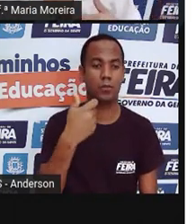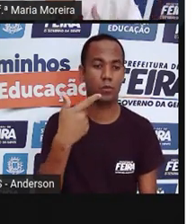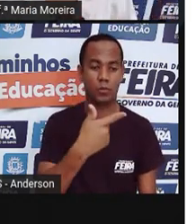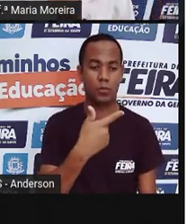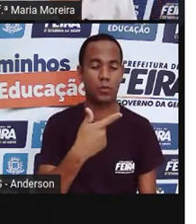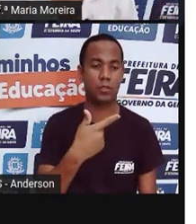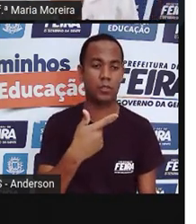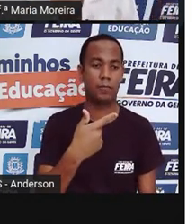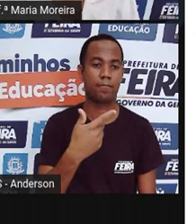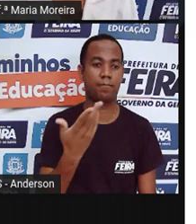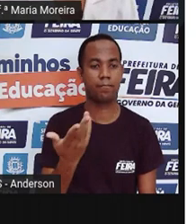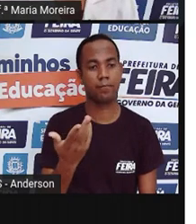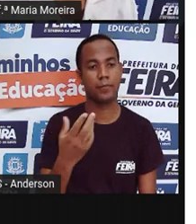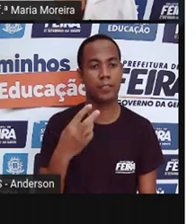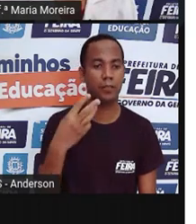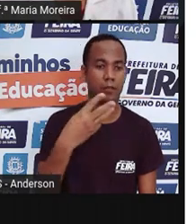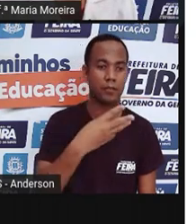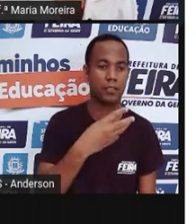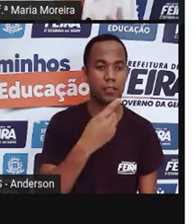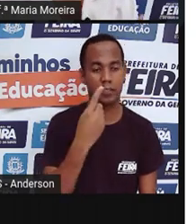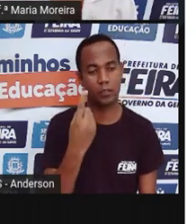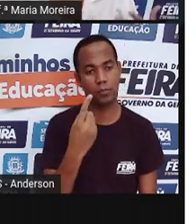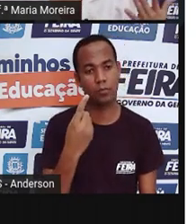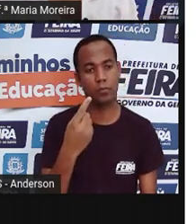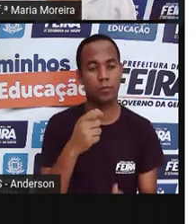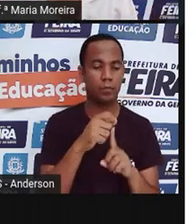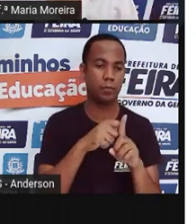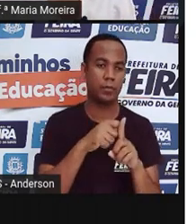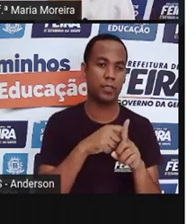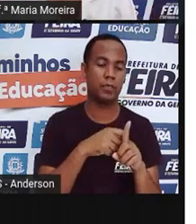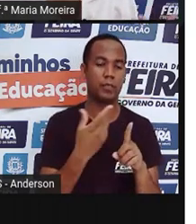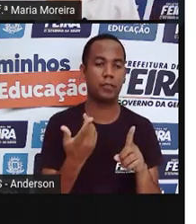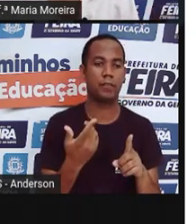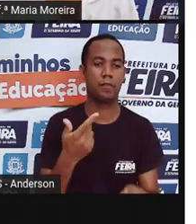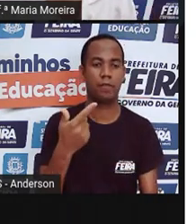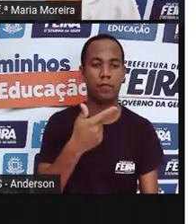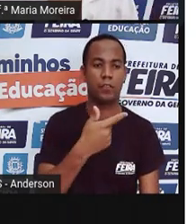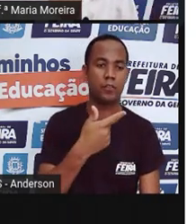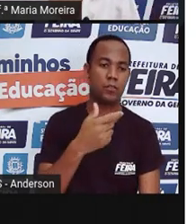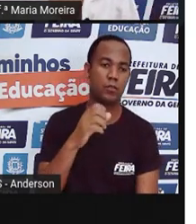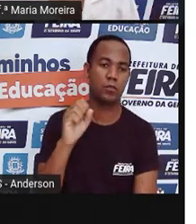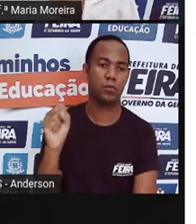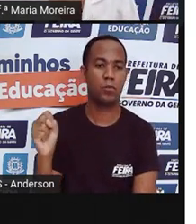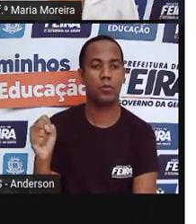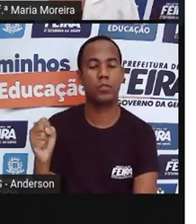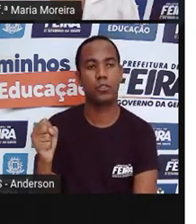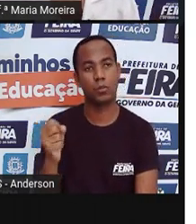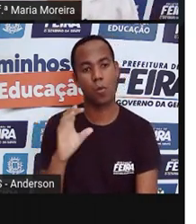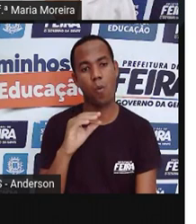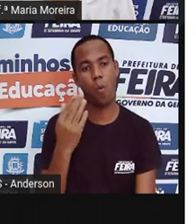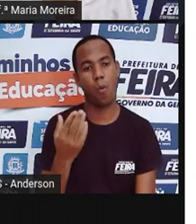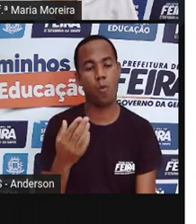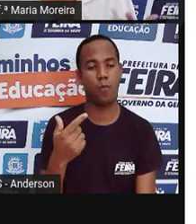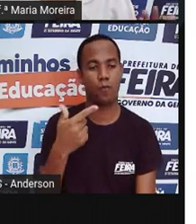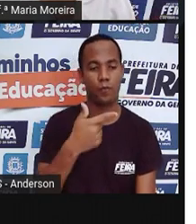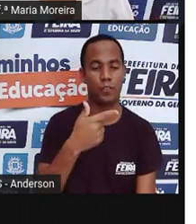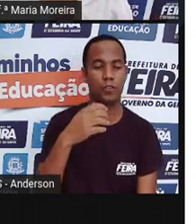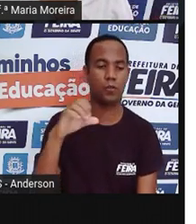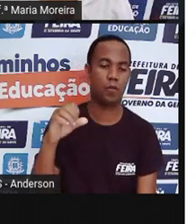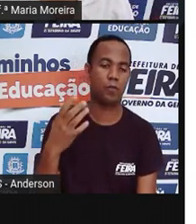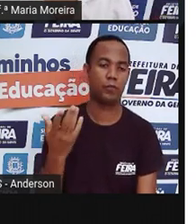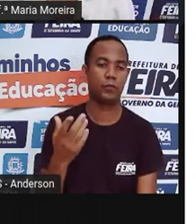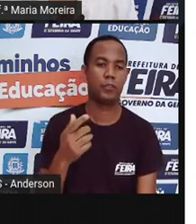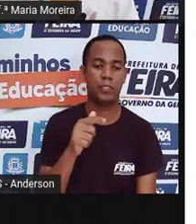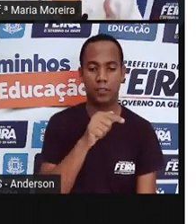31, 28 dias que é o caso de fevereiro, exceto no ano que é de sexto que ele vai ter 29. os dias da